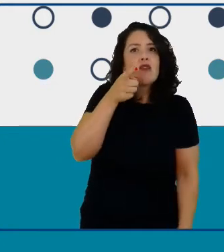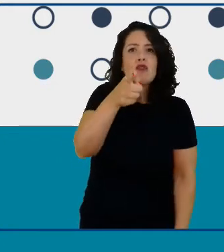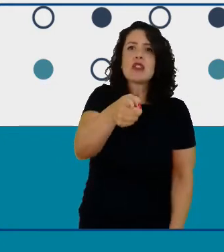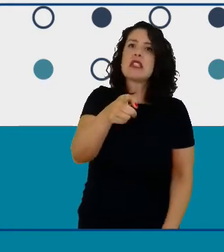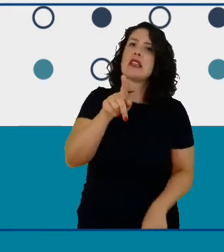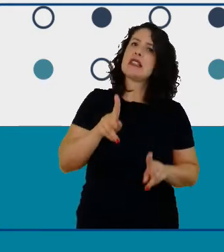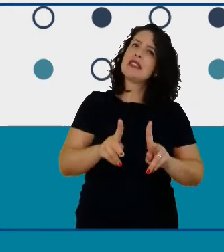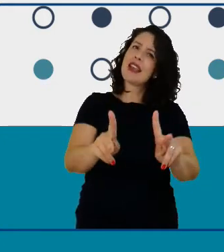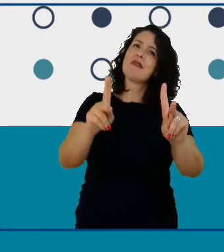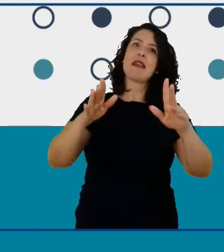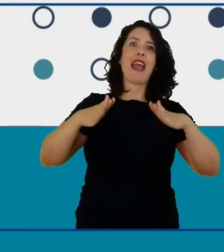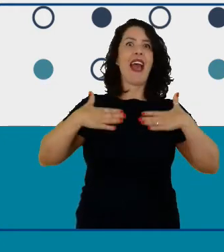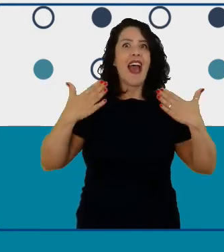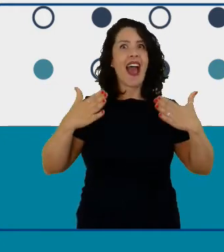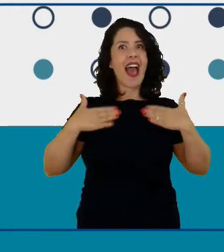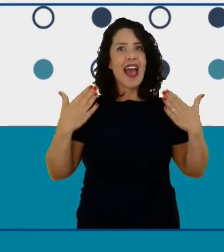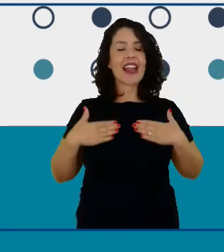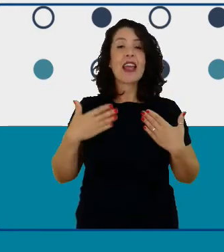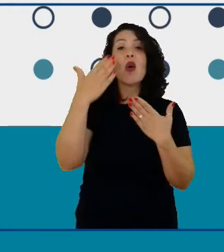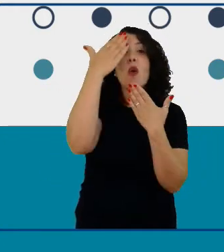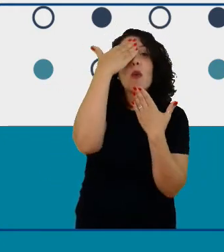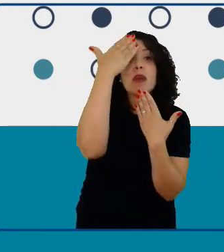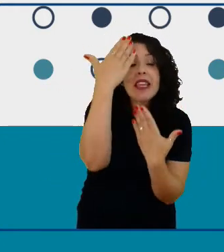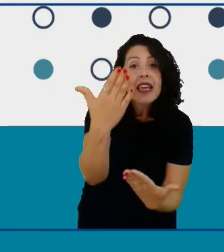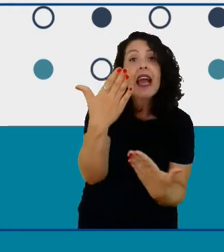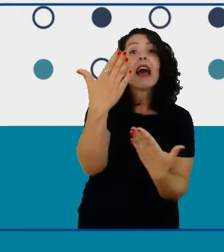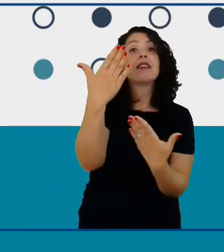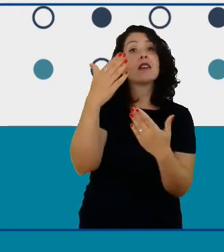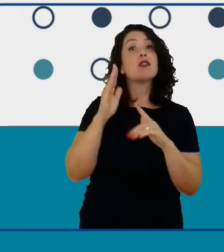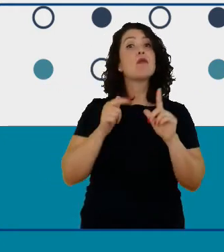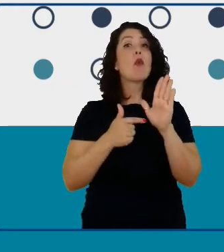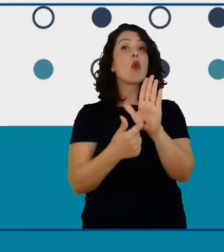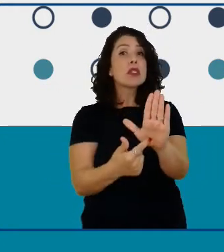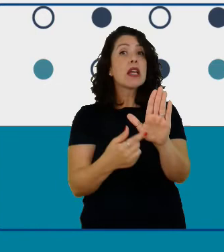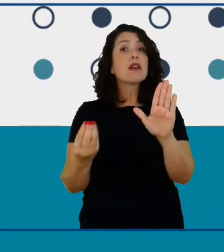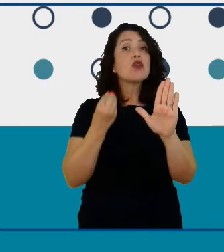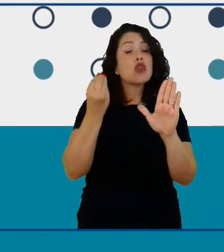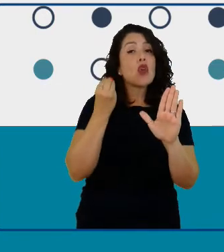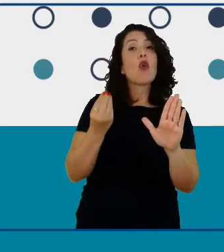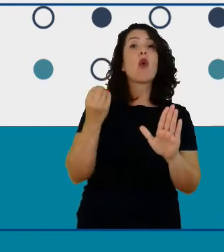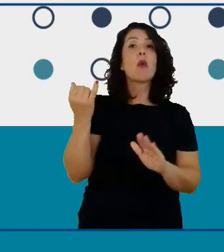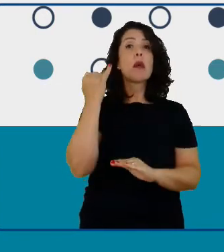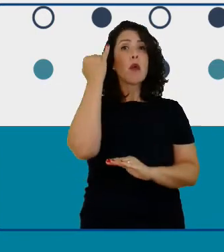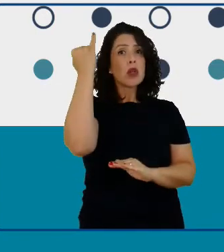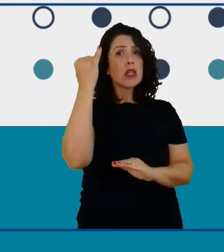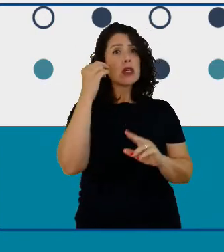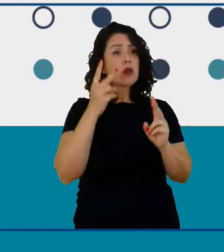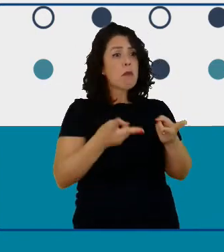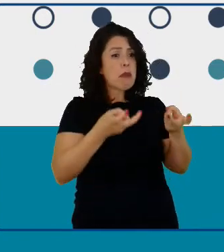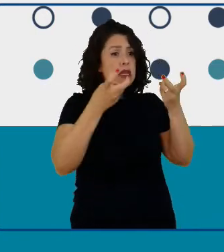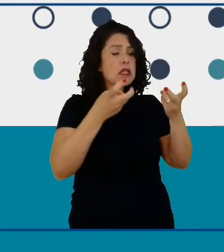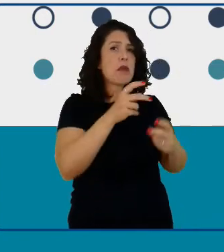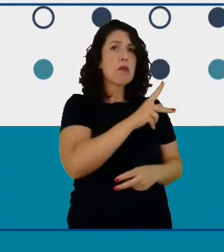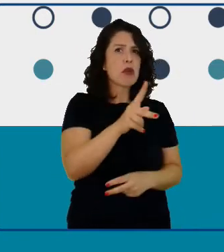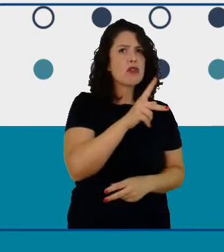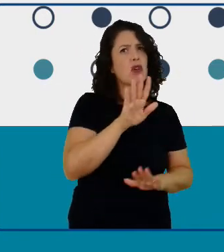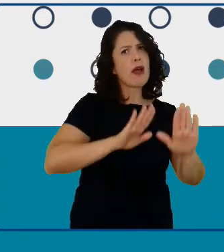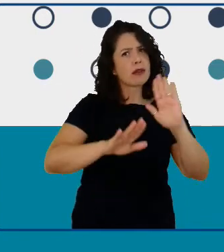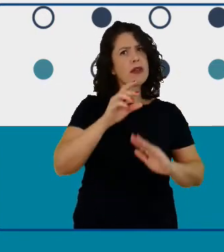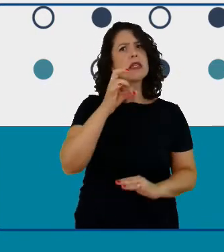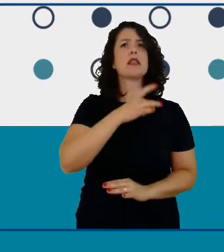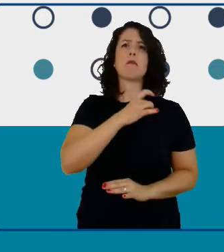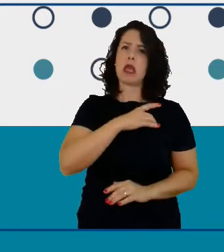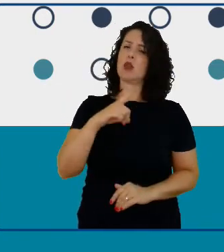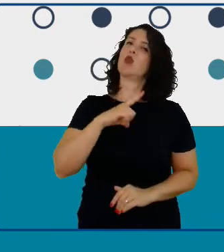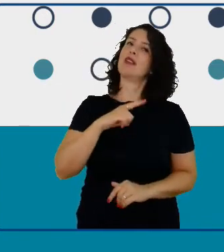muito obrigada pela fala sobre a importância de acolher os medos dos professores eu me conecto diretamente com isso porque eu